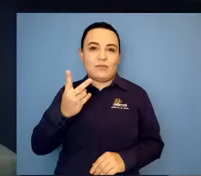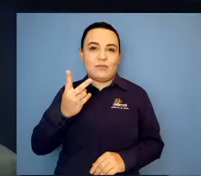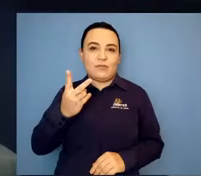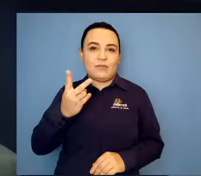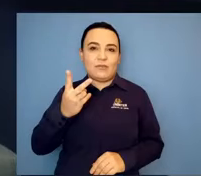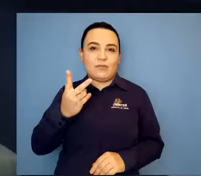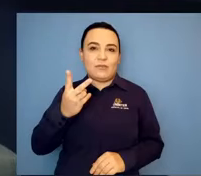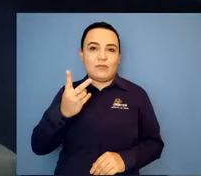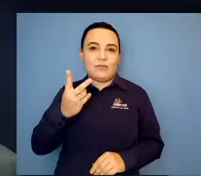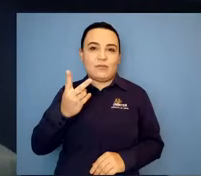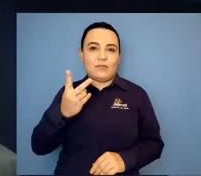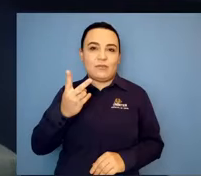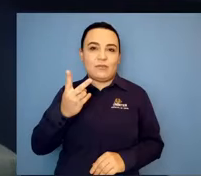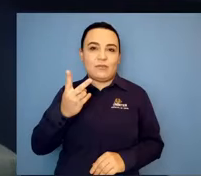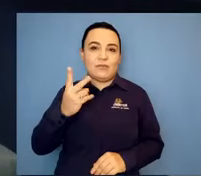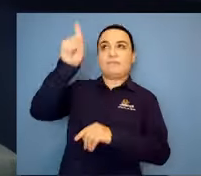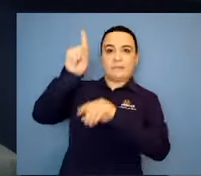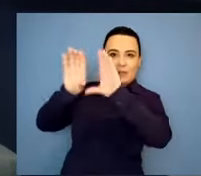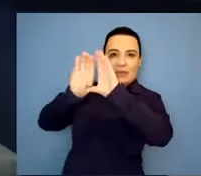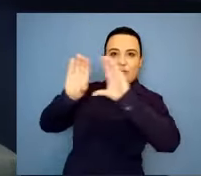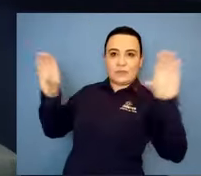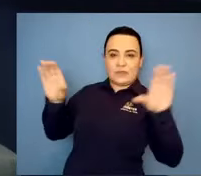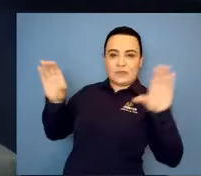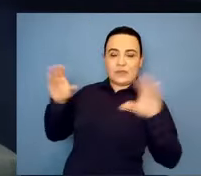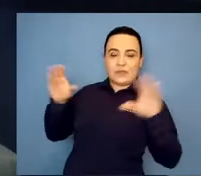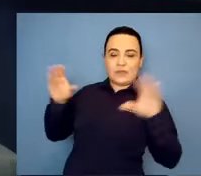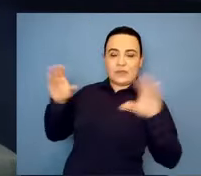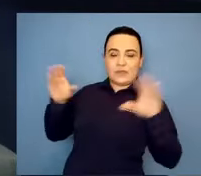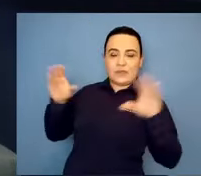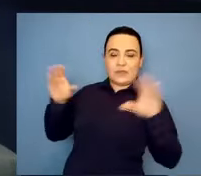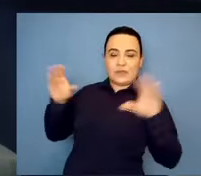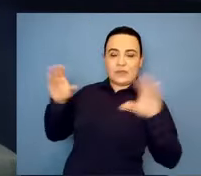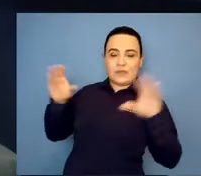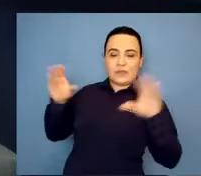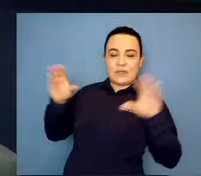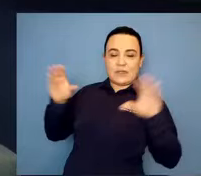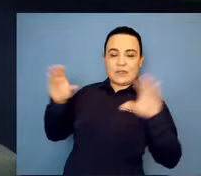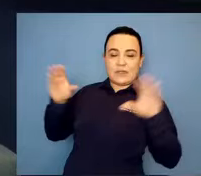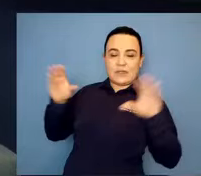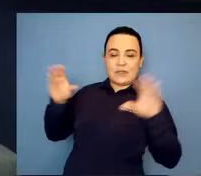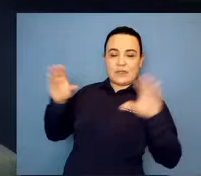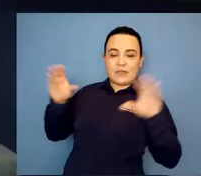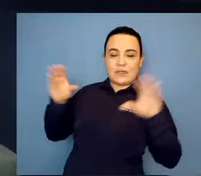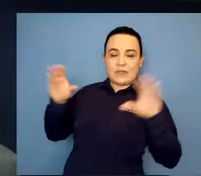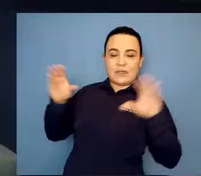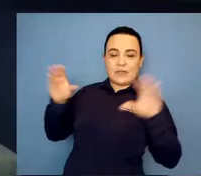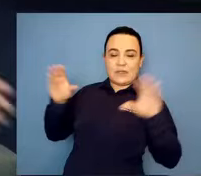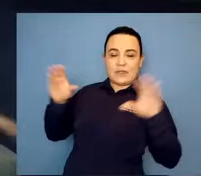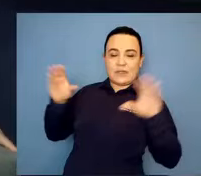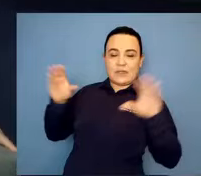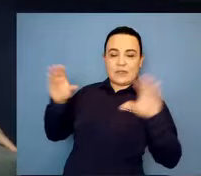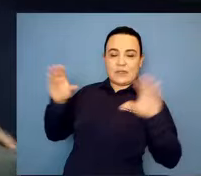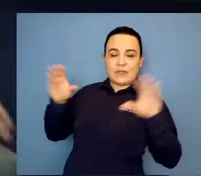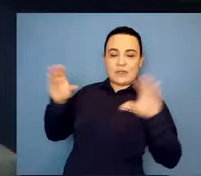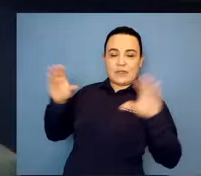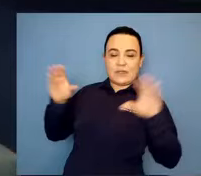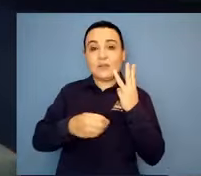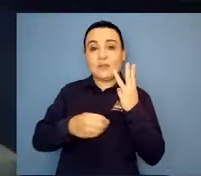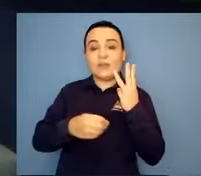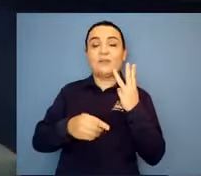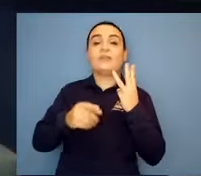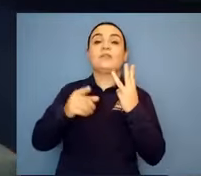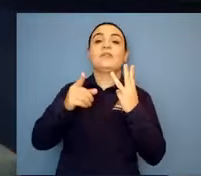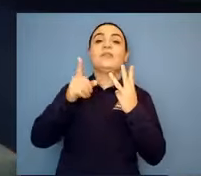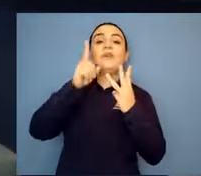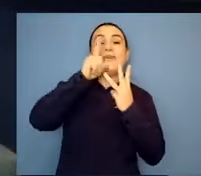setembro, faz 13 anos, né. Que linda! Então, são três filhos, e eu falo que o Gabriel é o filho do meio, que